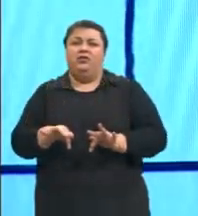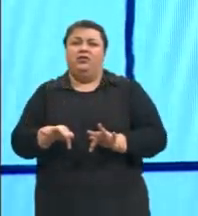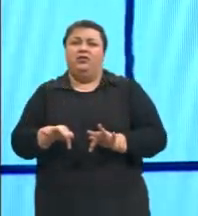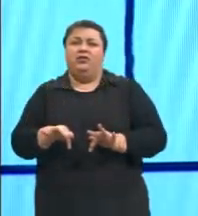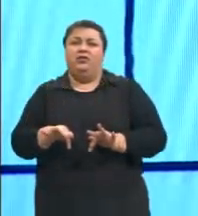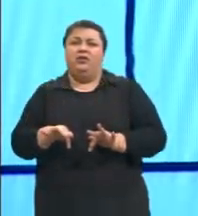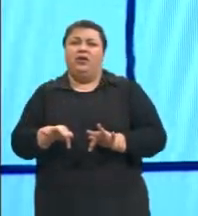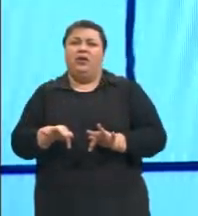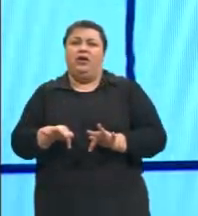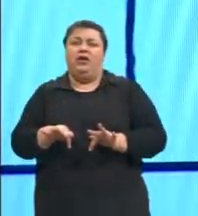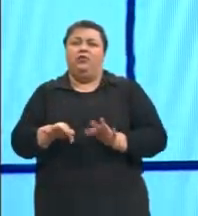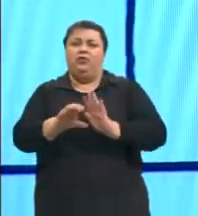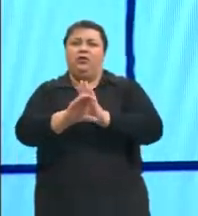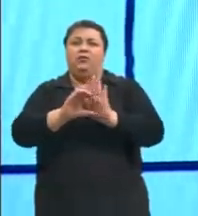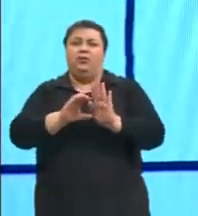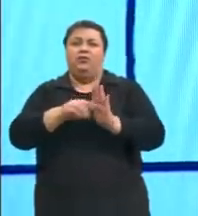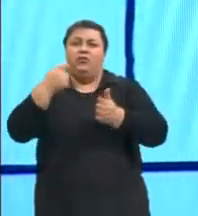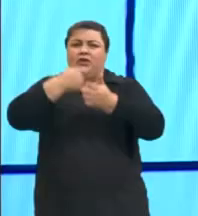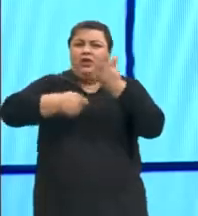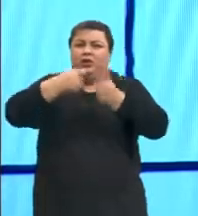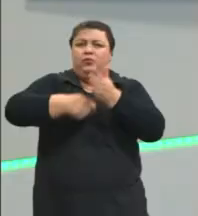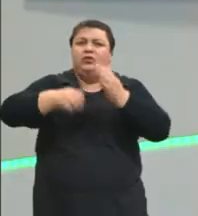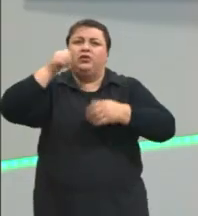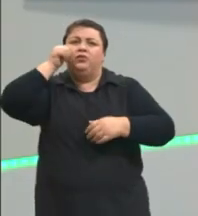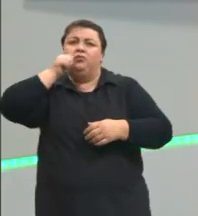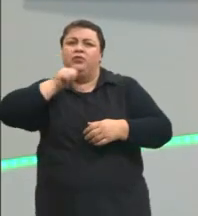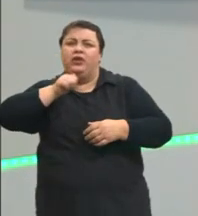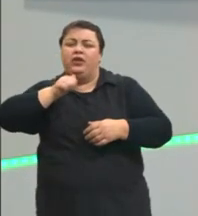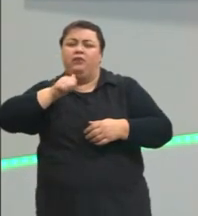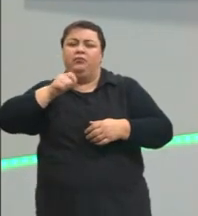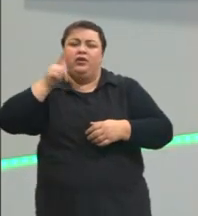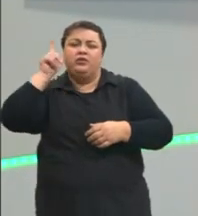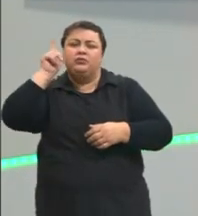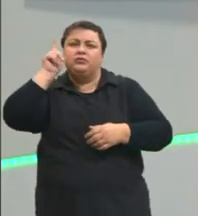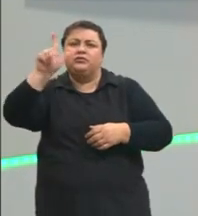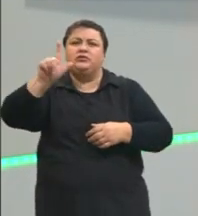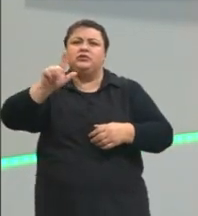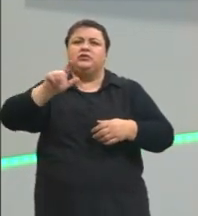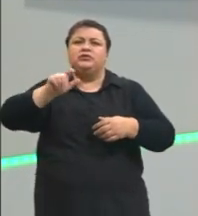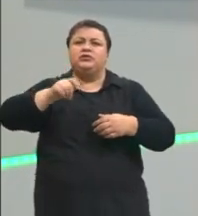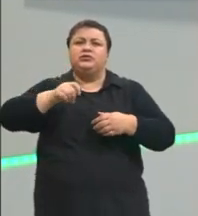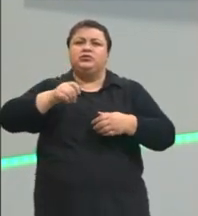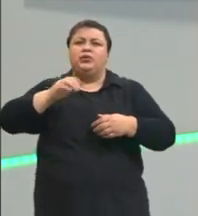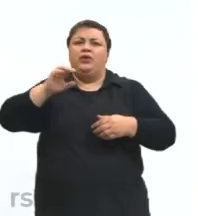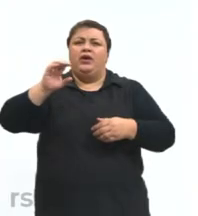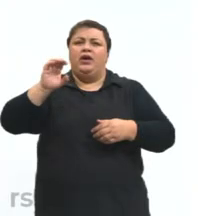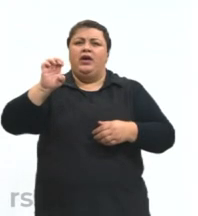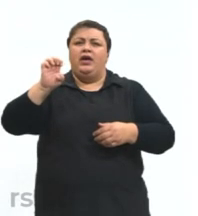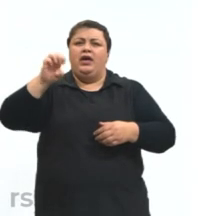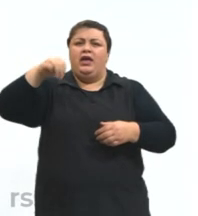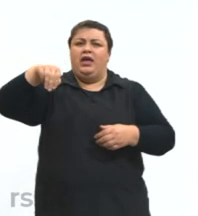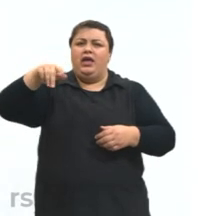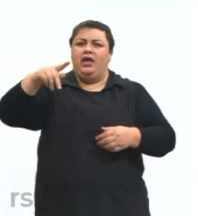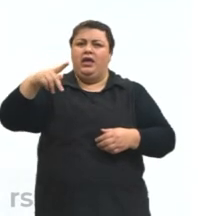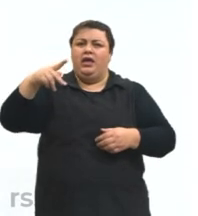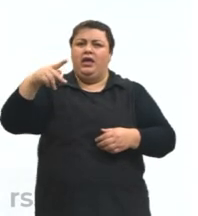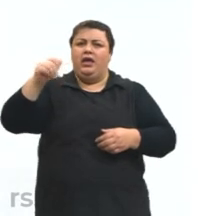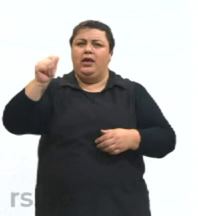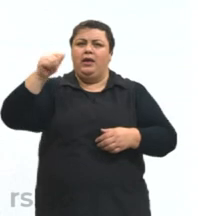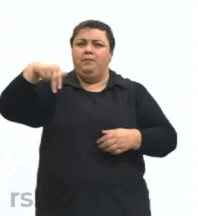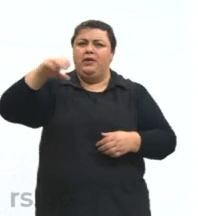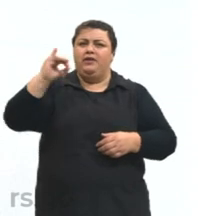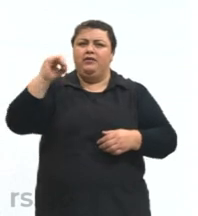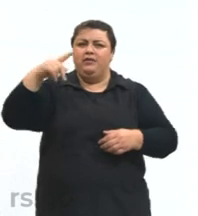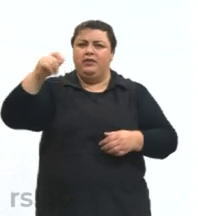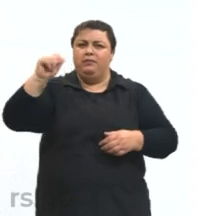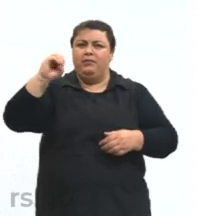luta da mulher por sua emancipação. Então aqui a gente tem uma mãe que está ali chocando o ovo e falando sobre